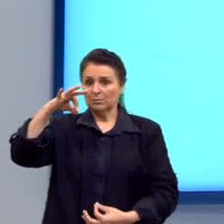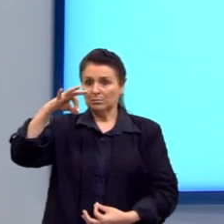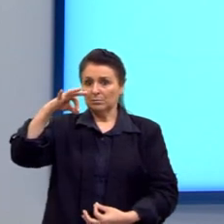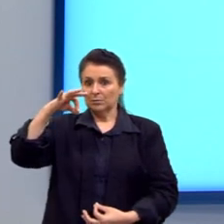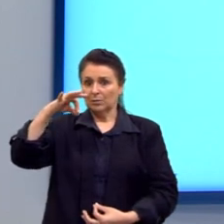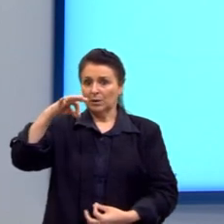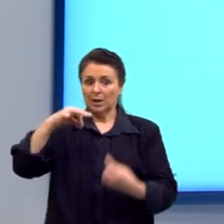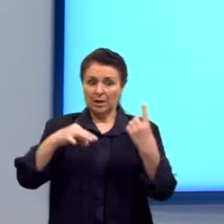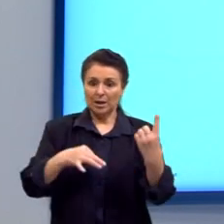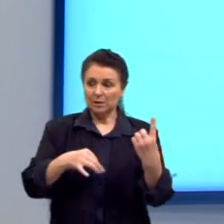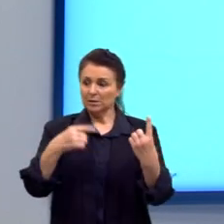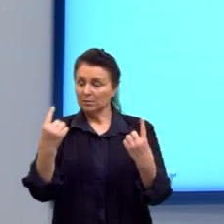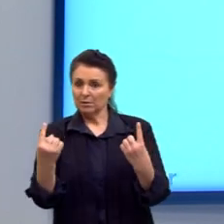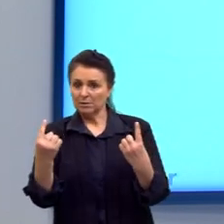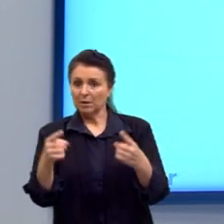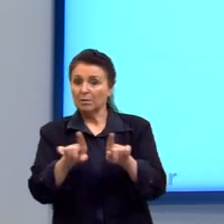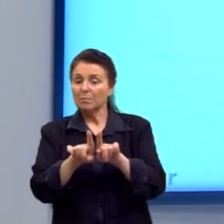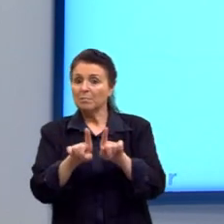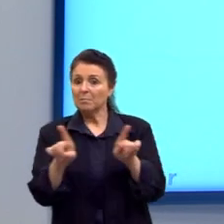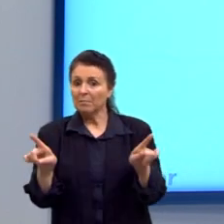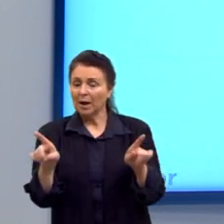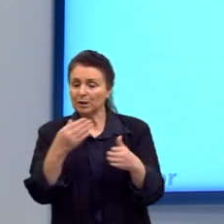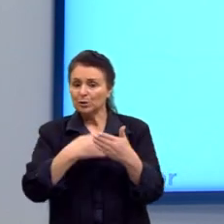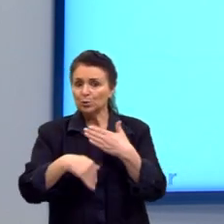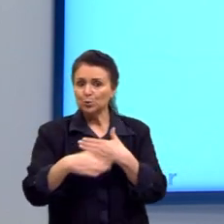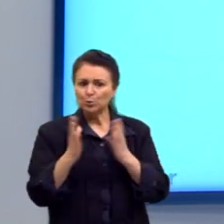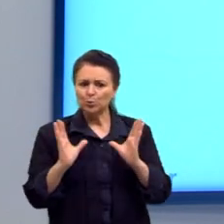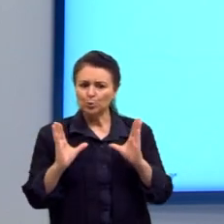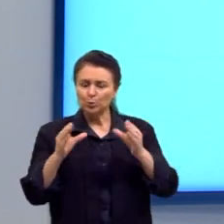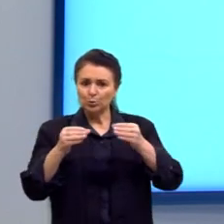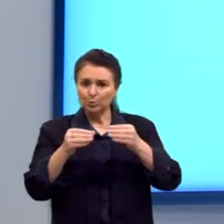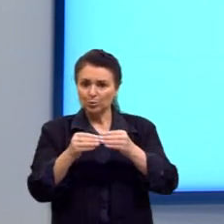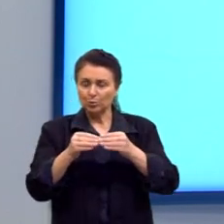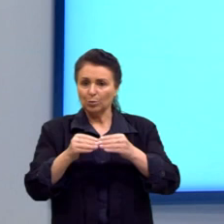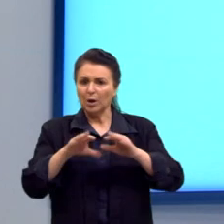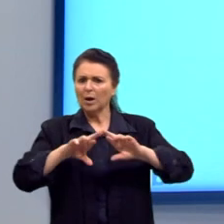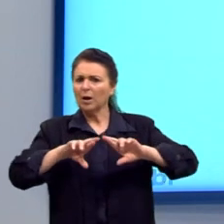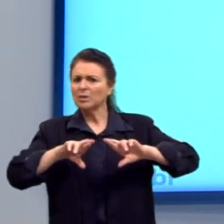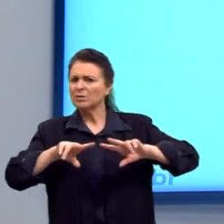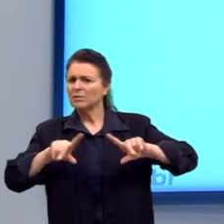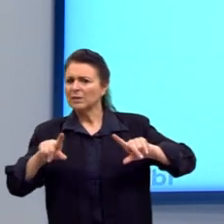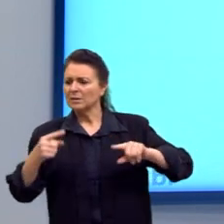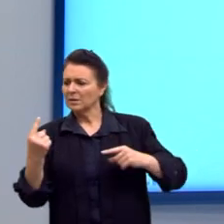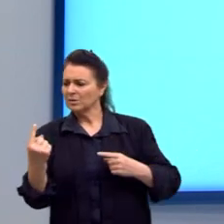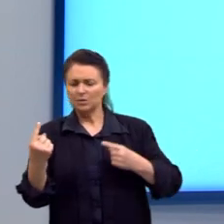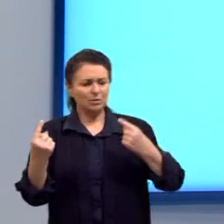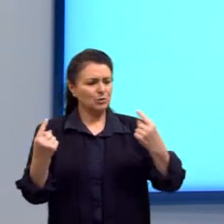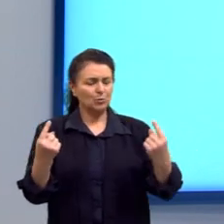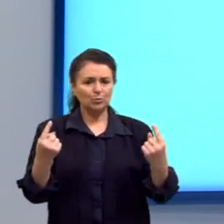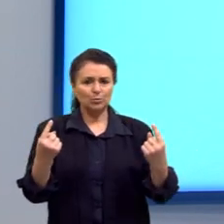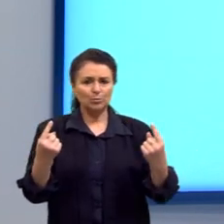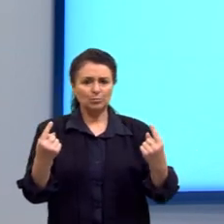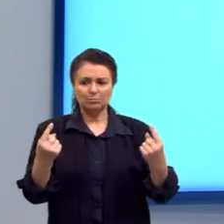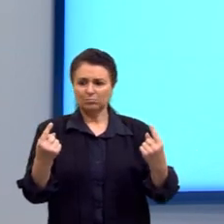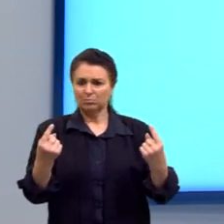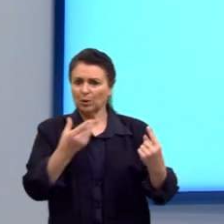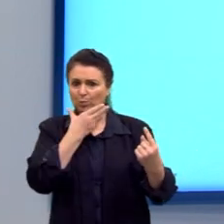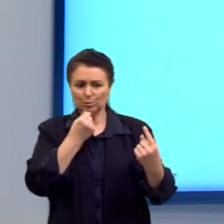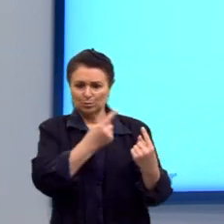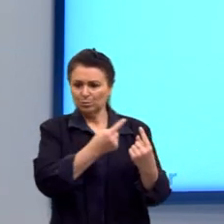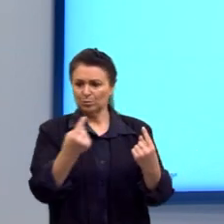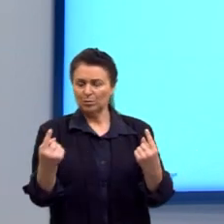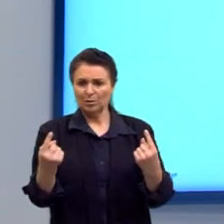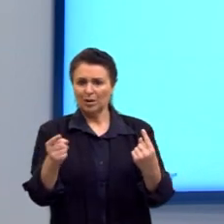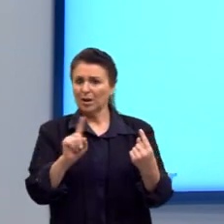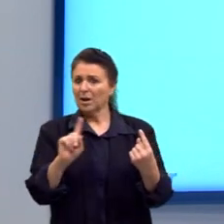mesmo assim, quando se considera tudo isso em conjunto, a diferença entre um e outro homem não